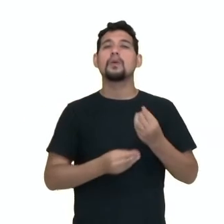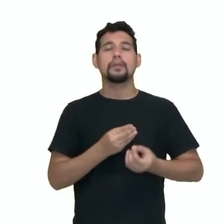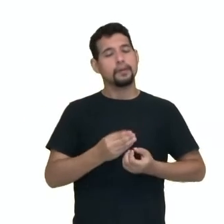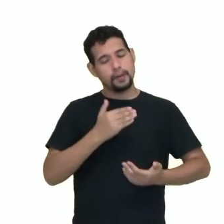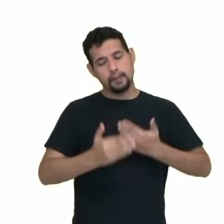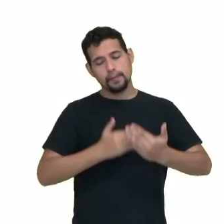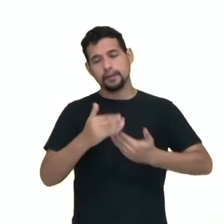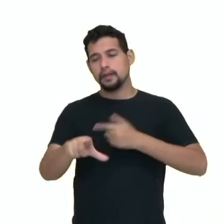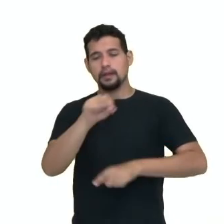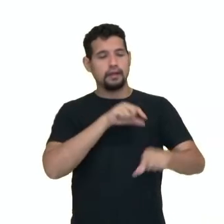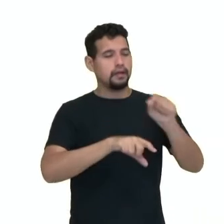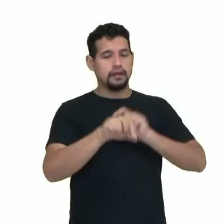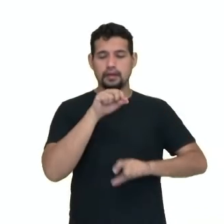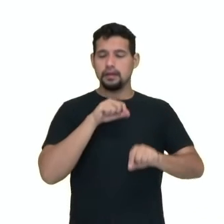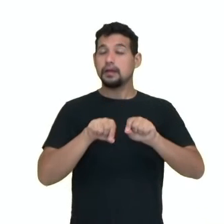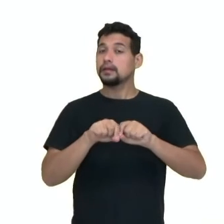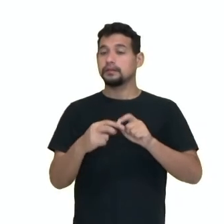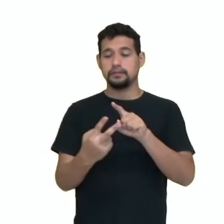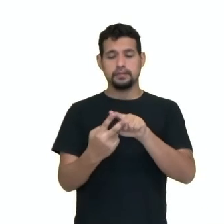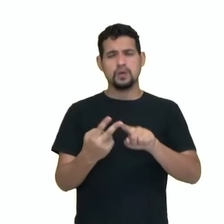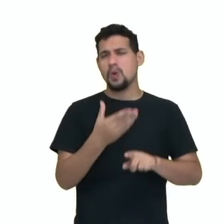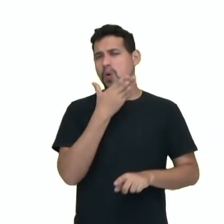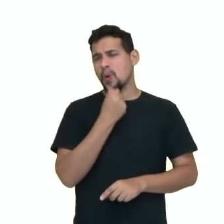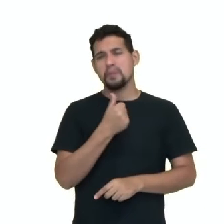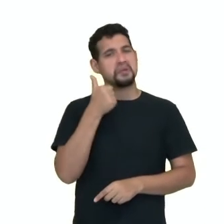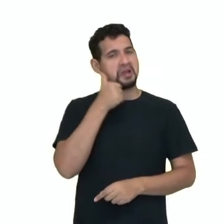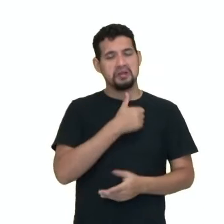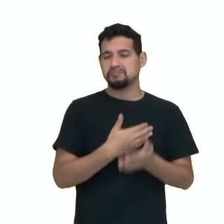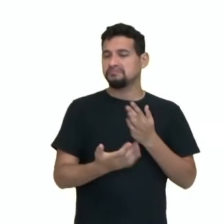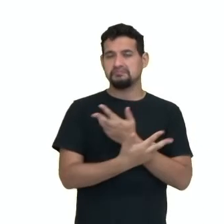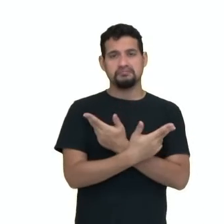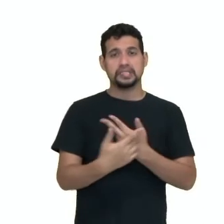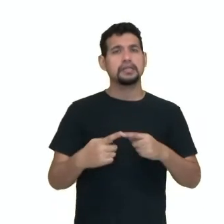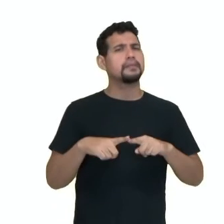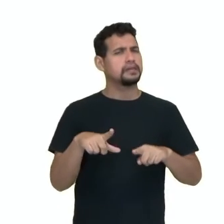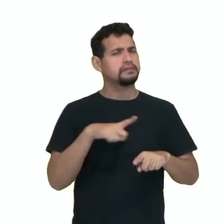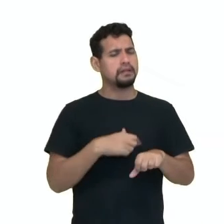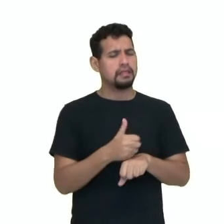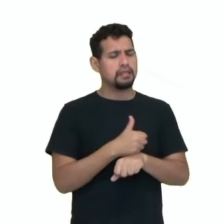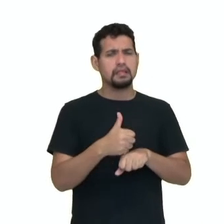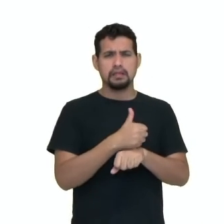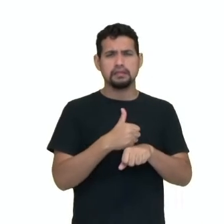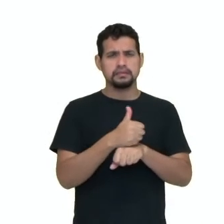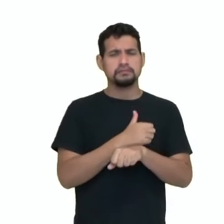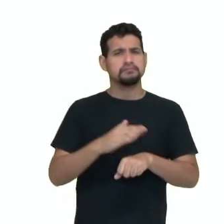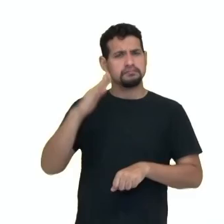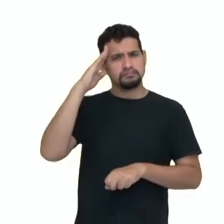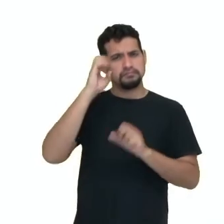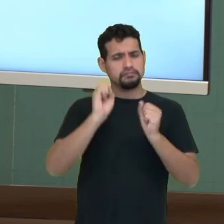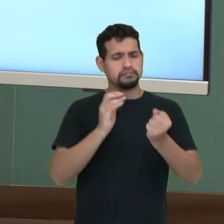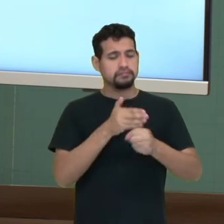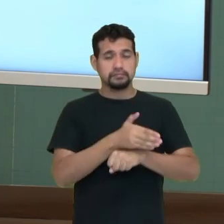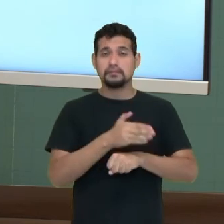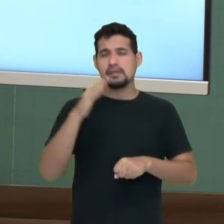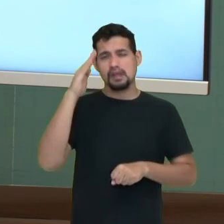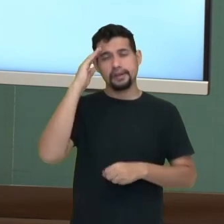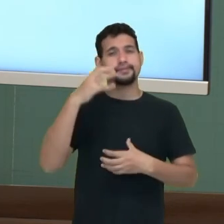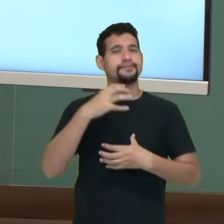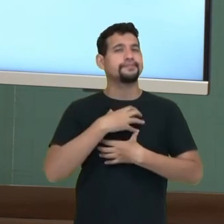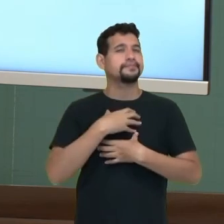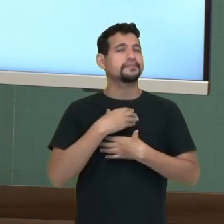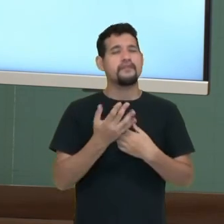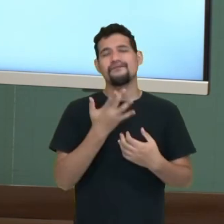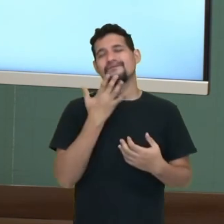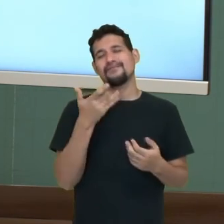processos de seleção para ambos os sexos. Quem já tem uma carreira militar pode ingressar na Marinha de uma forma